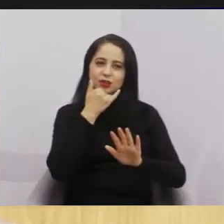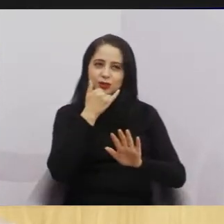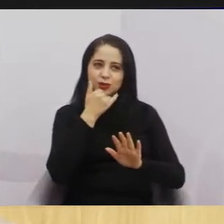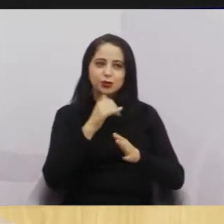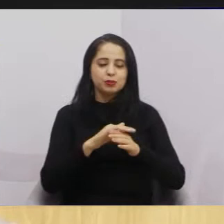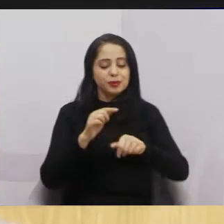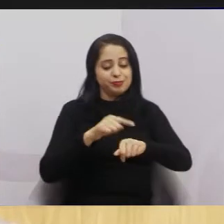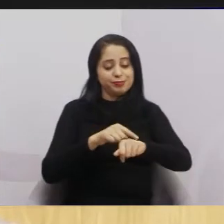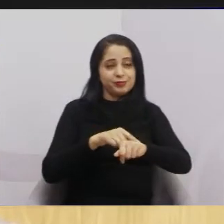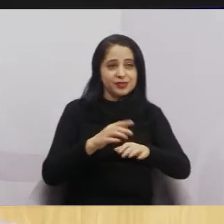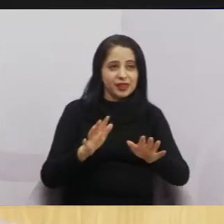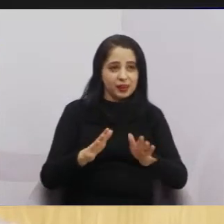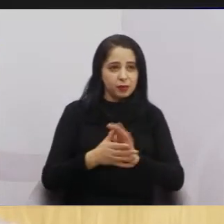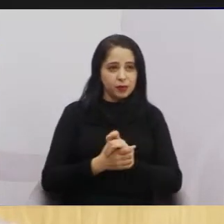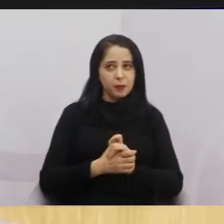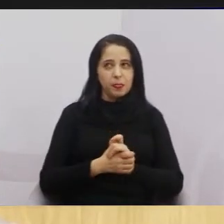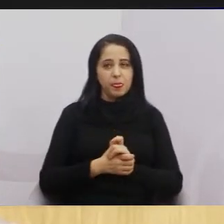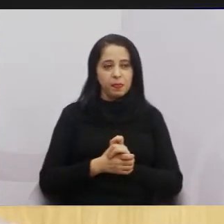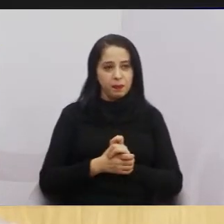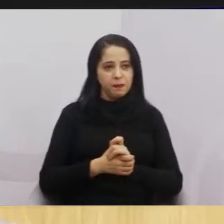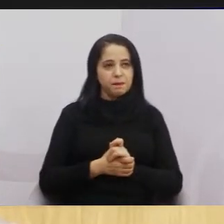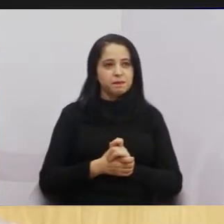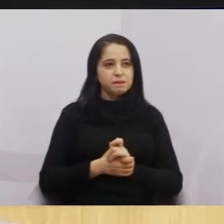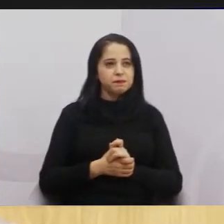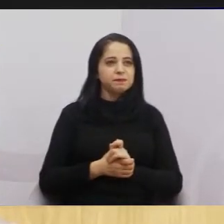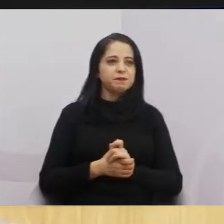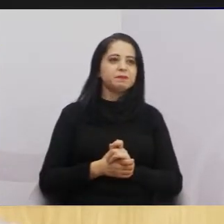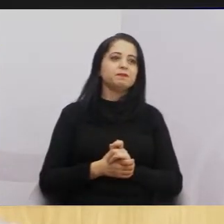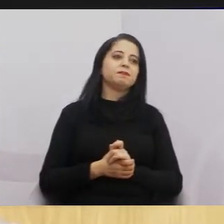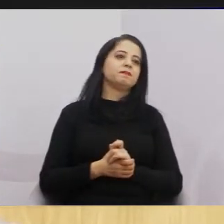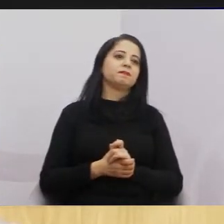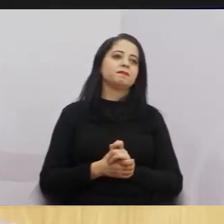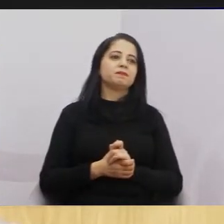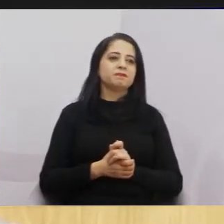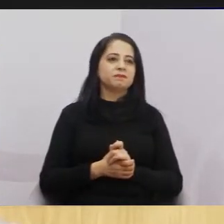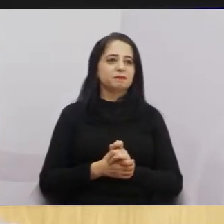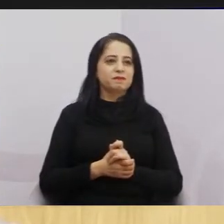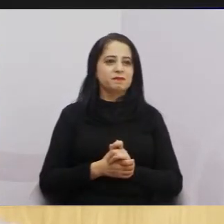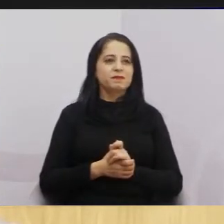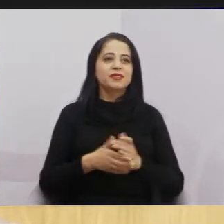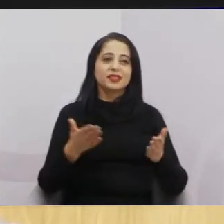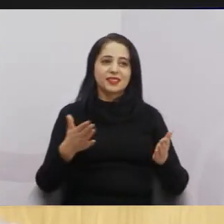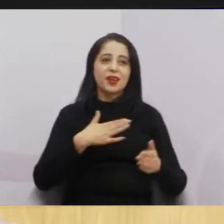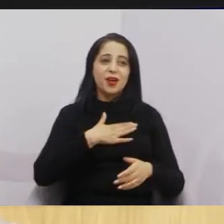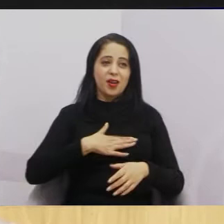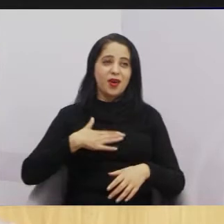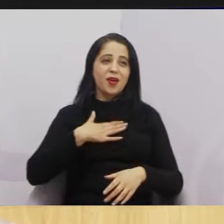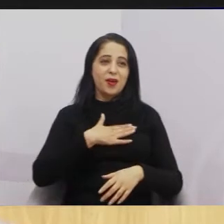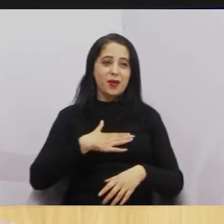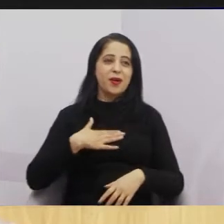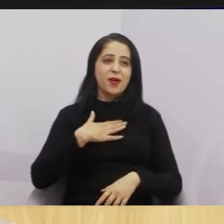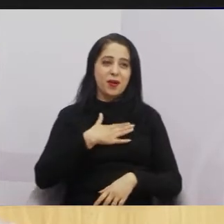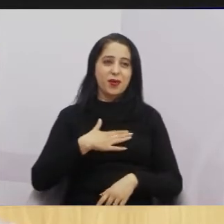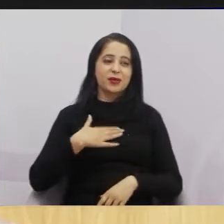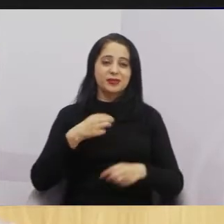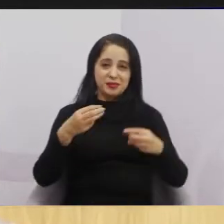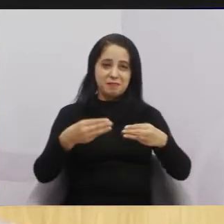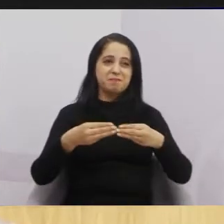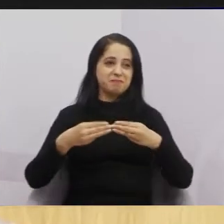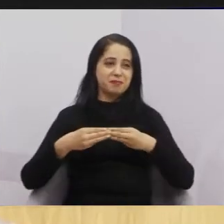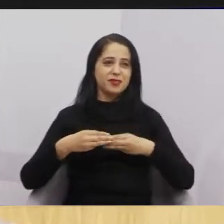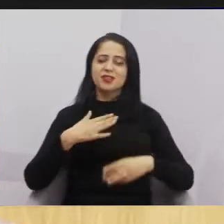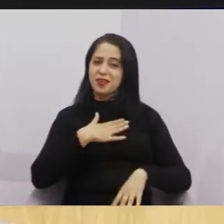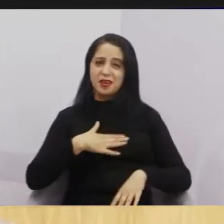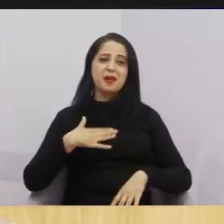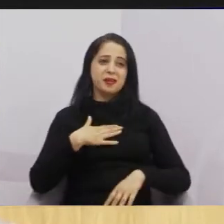Já aqui, tá aqui todo mundo, né? Hein, Roninha? Eu gostei lá do negócio ali, do mozão, entendeu?